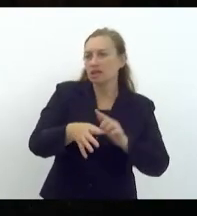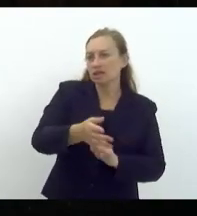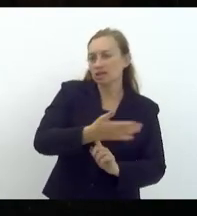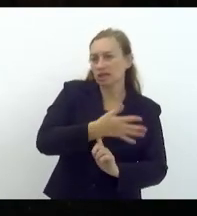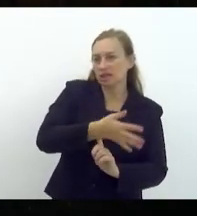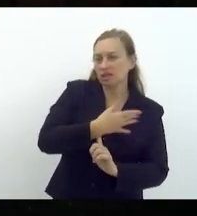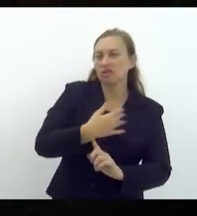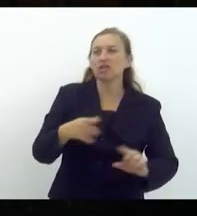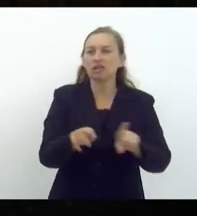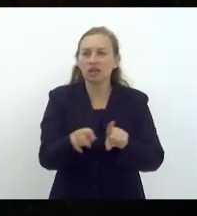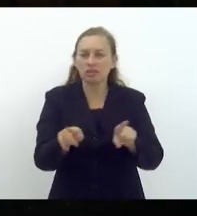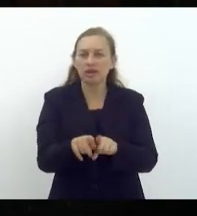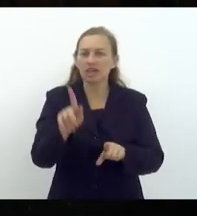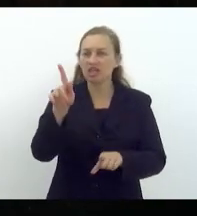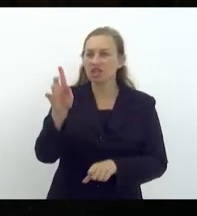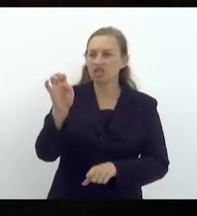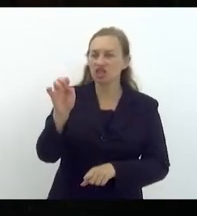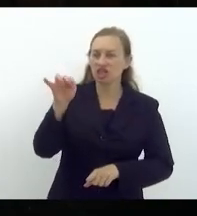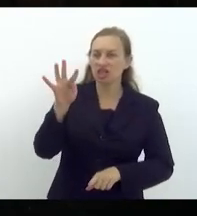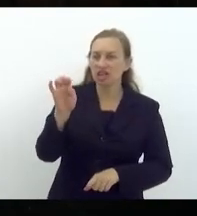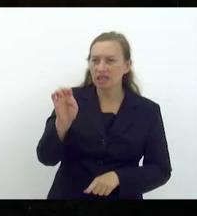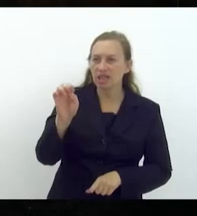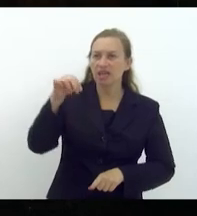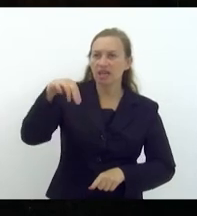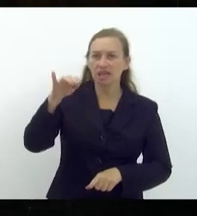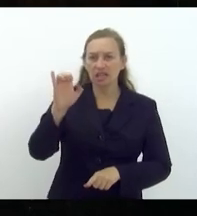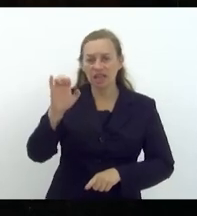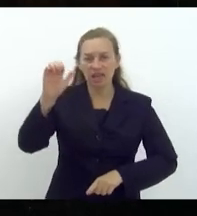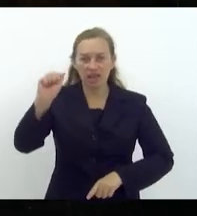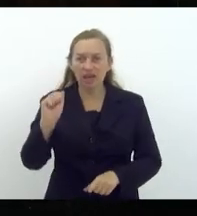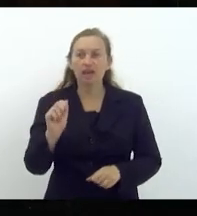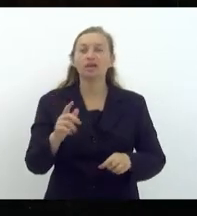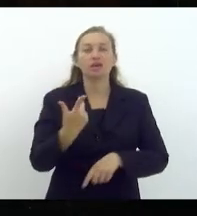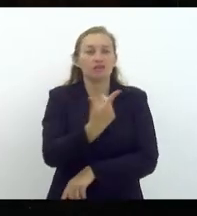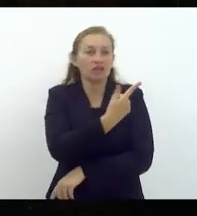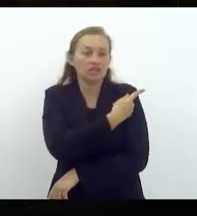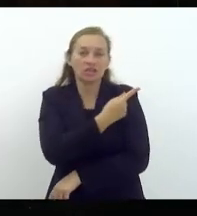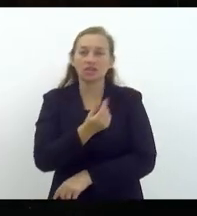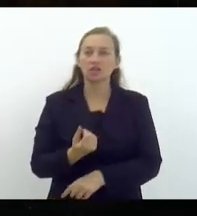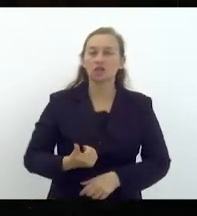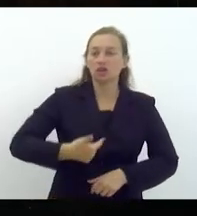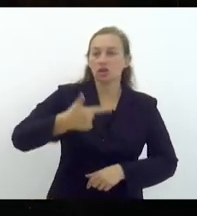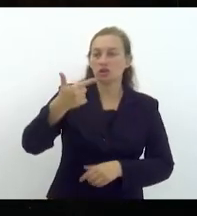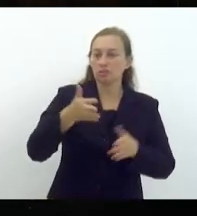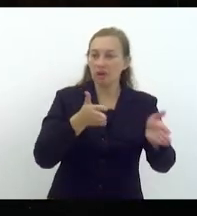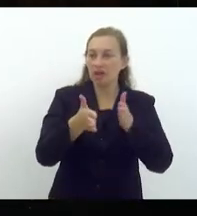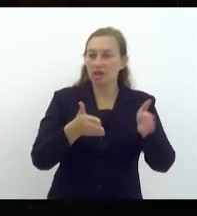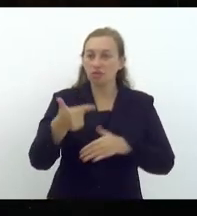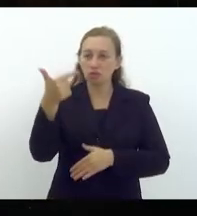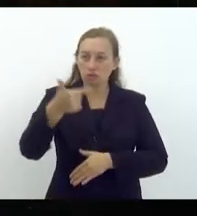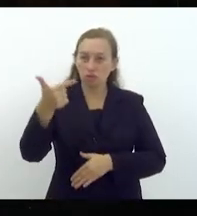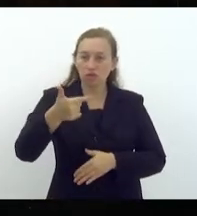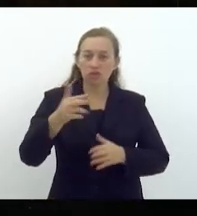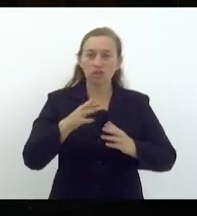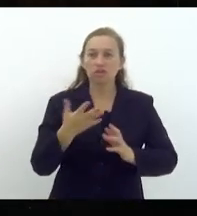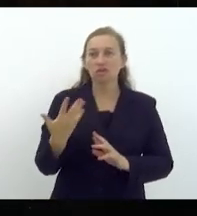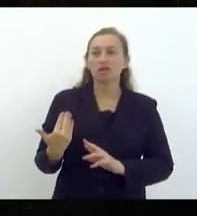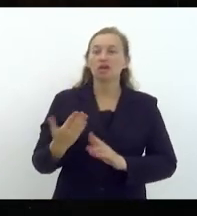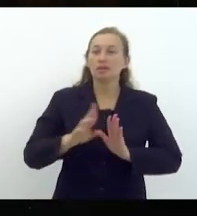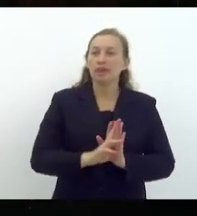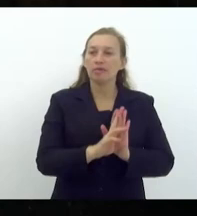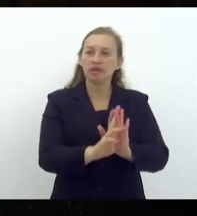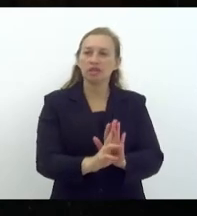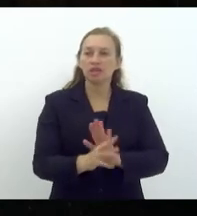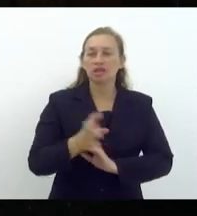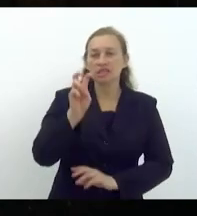Há permanência na imunização do rebanho. A vacinação é feita em duas etapas, o que representa aproximadamente 5